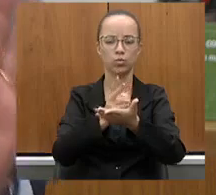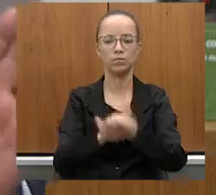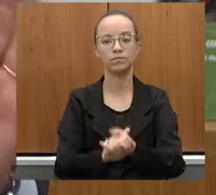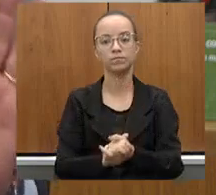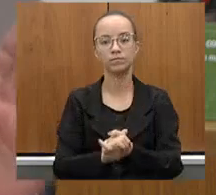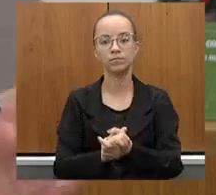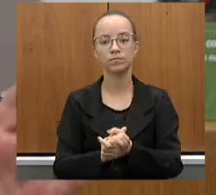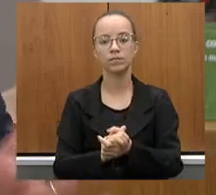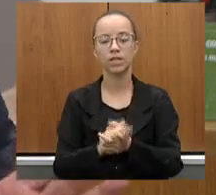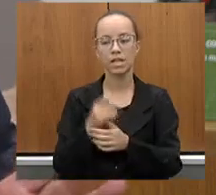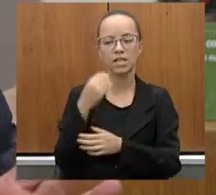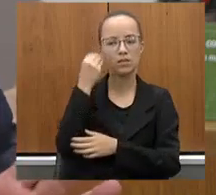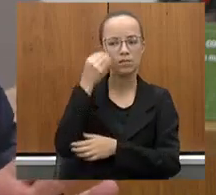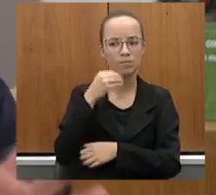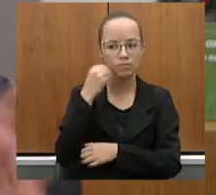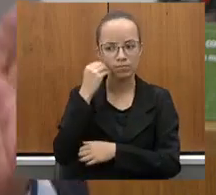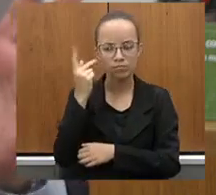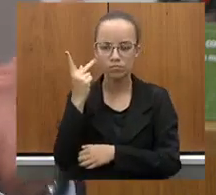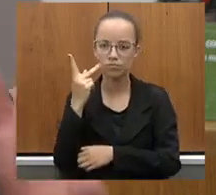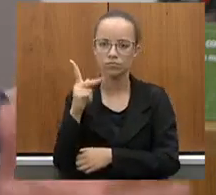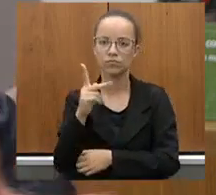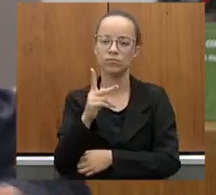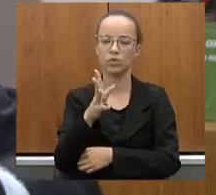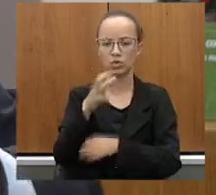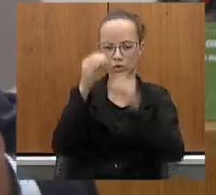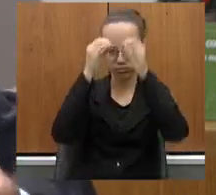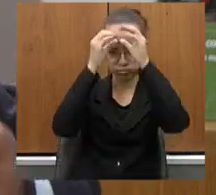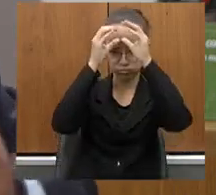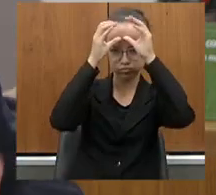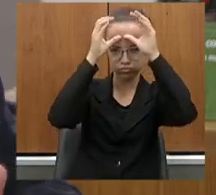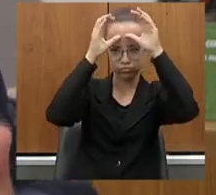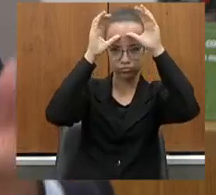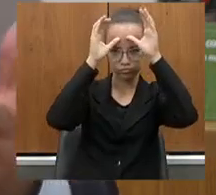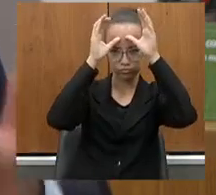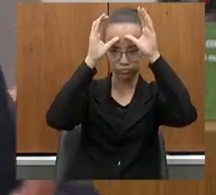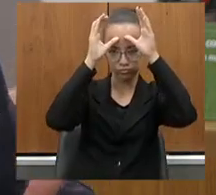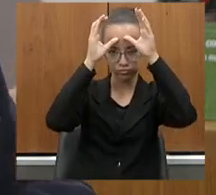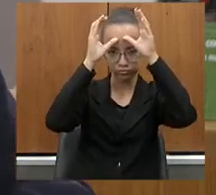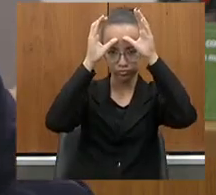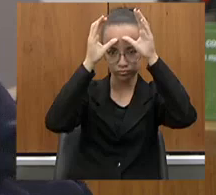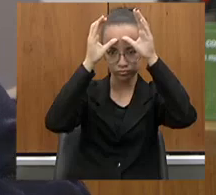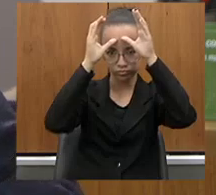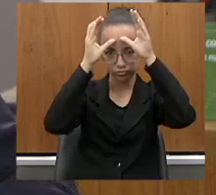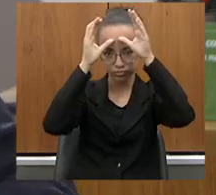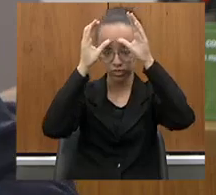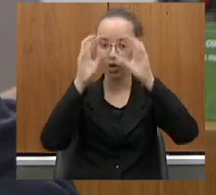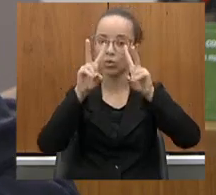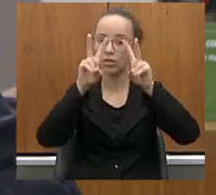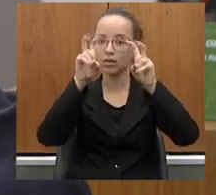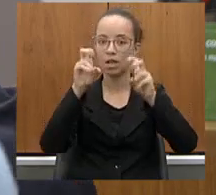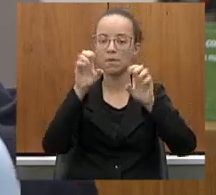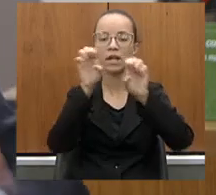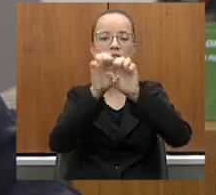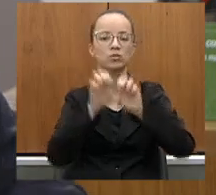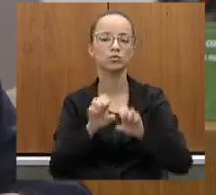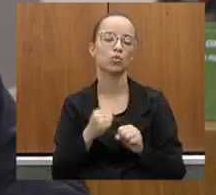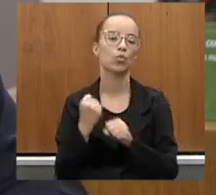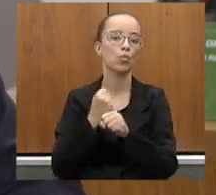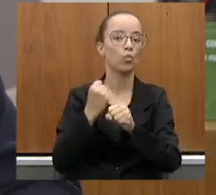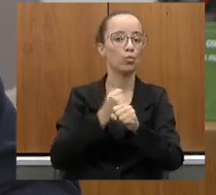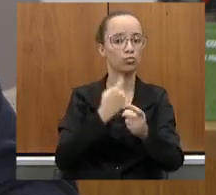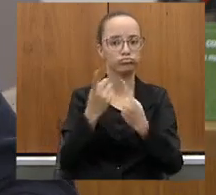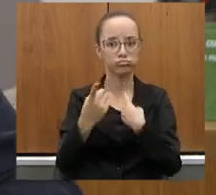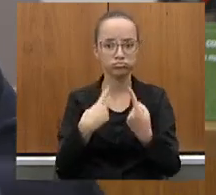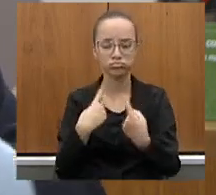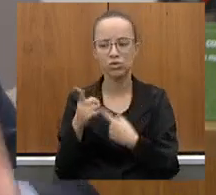E, através da sua experiência, do seu conhecimento extraordinário que tem sobre a mobilidade urbana, especialista